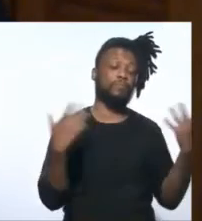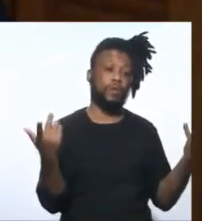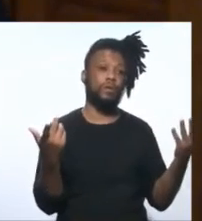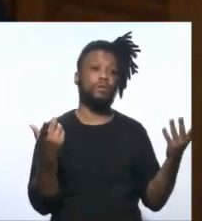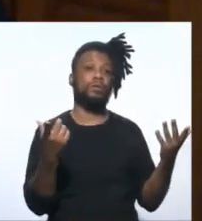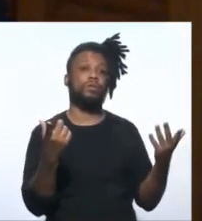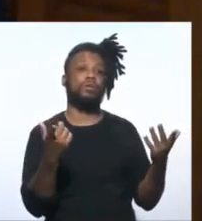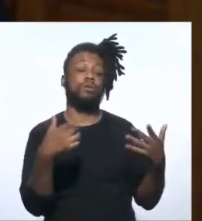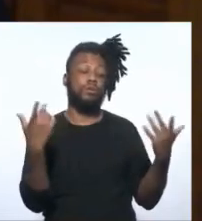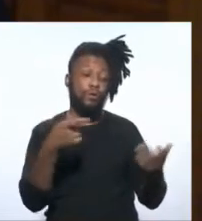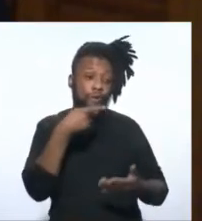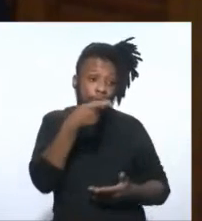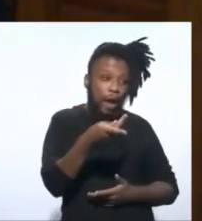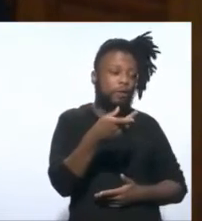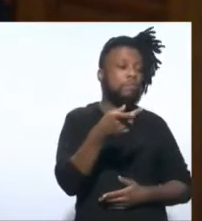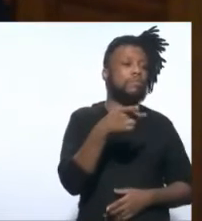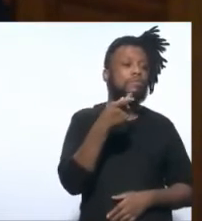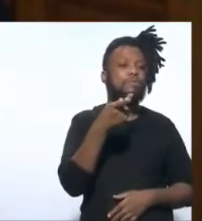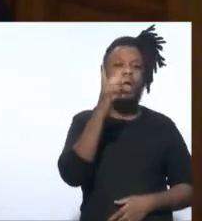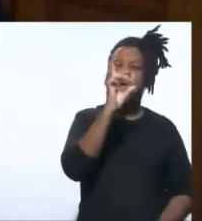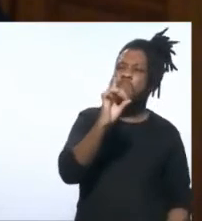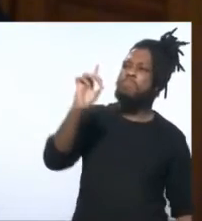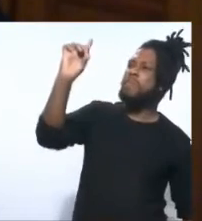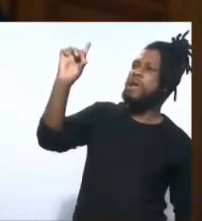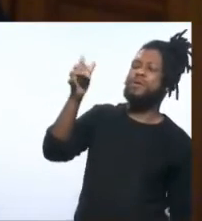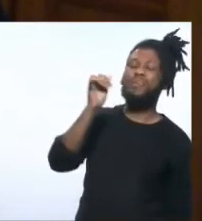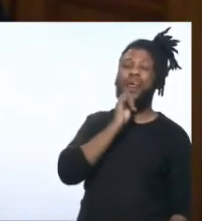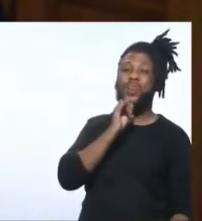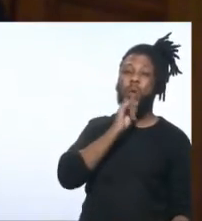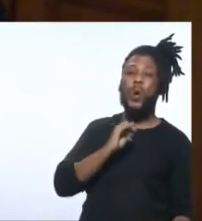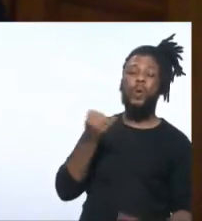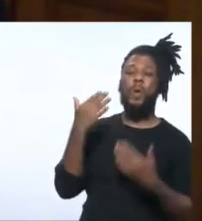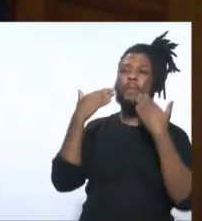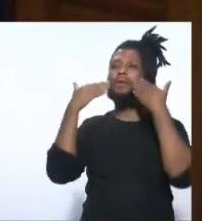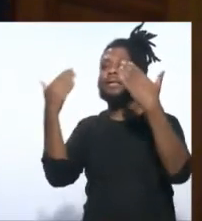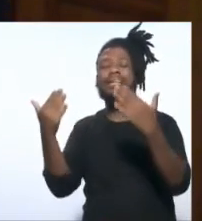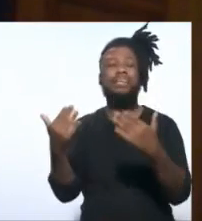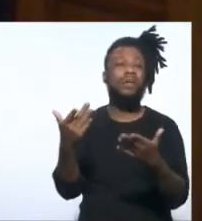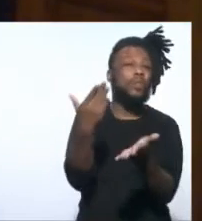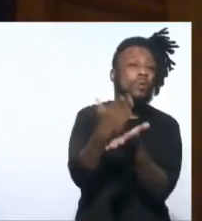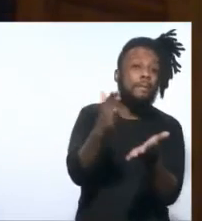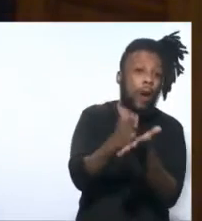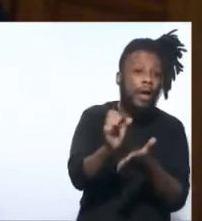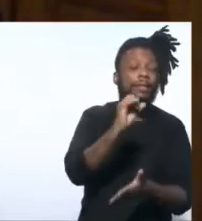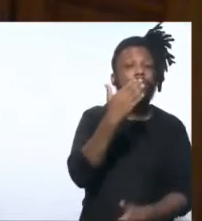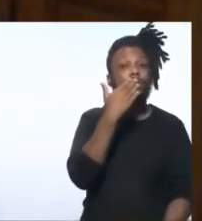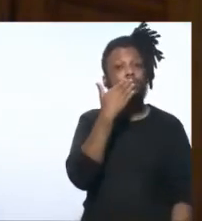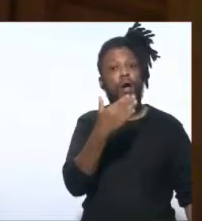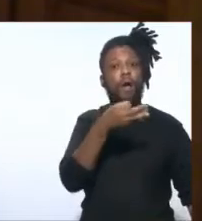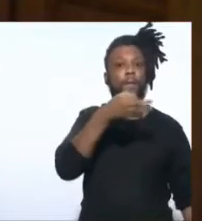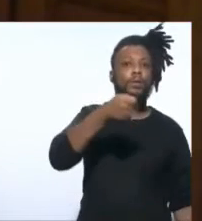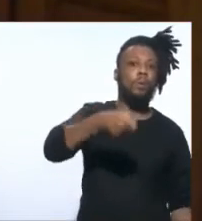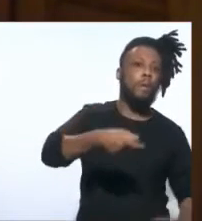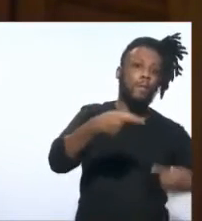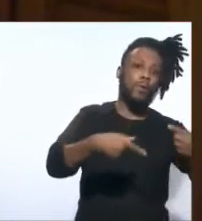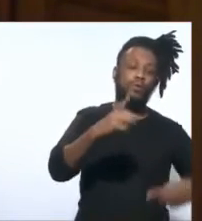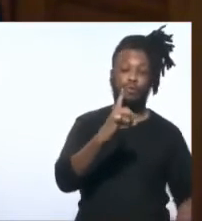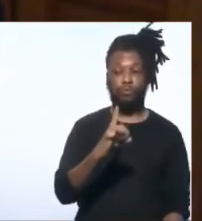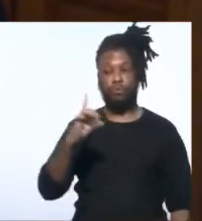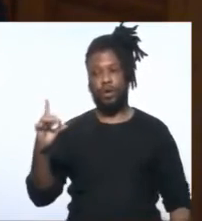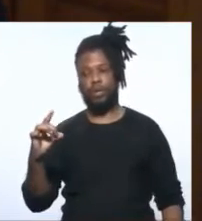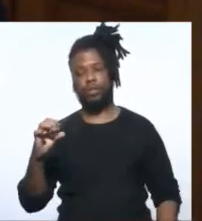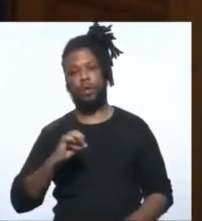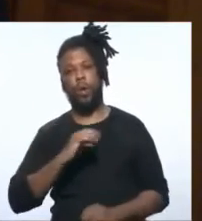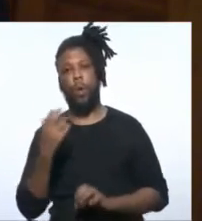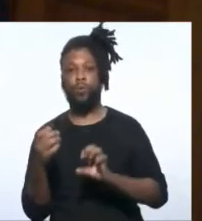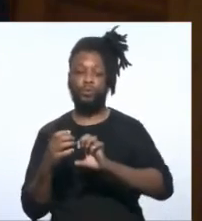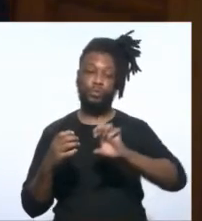irmão, não importa, não importa se você é de direita ou de esquerda. Eu